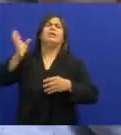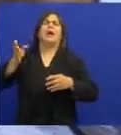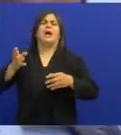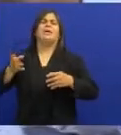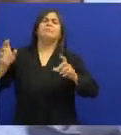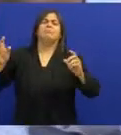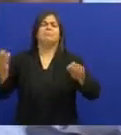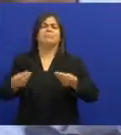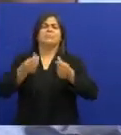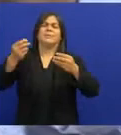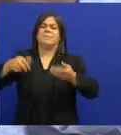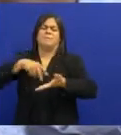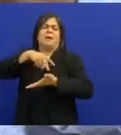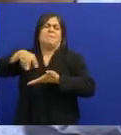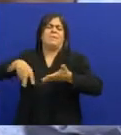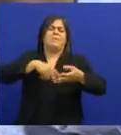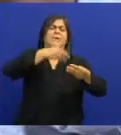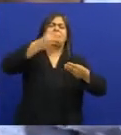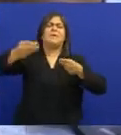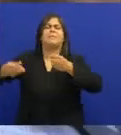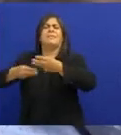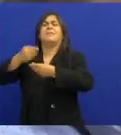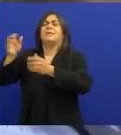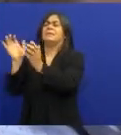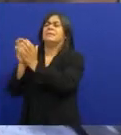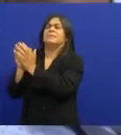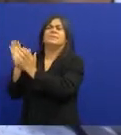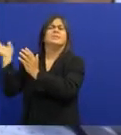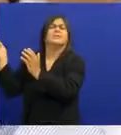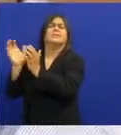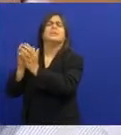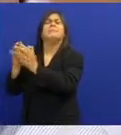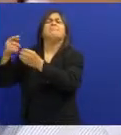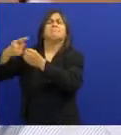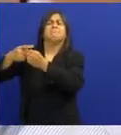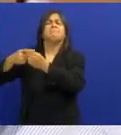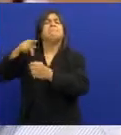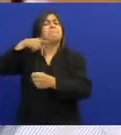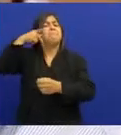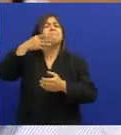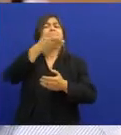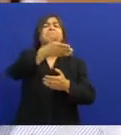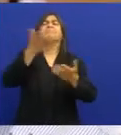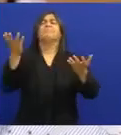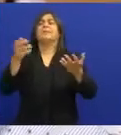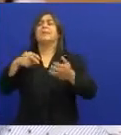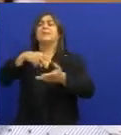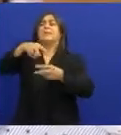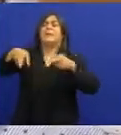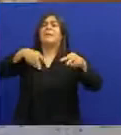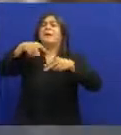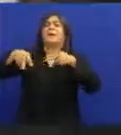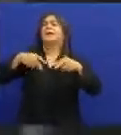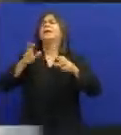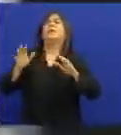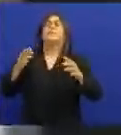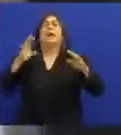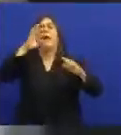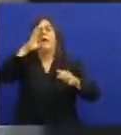bagagem Cênica Coreográfica Do Recife No caso dele Do interior da Paraíba E isso